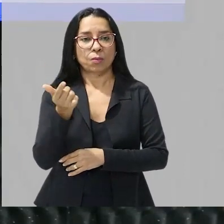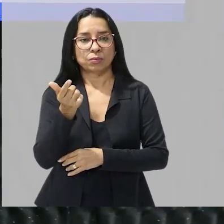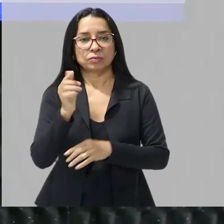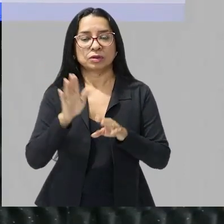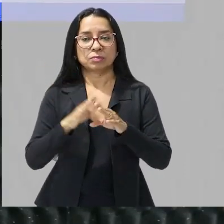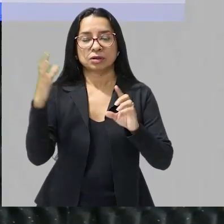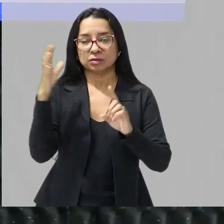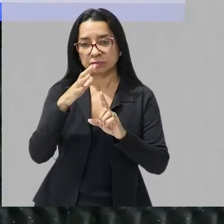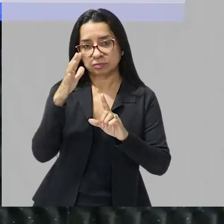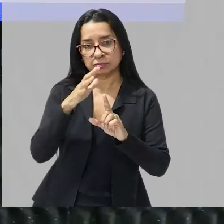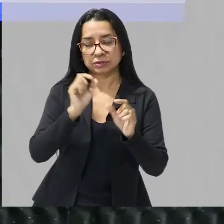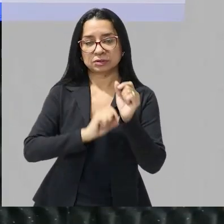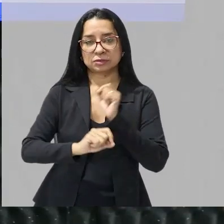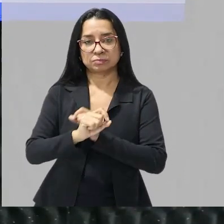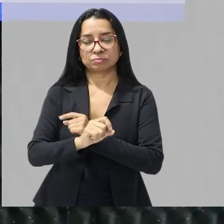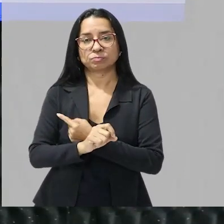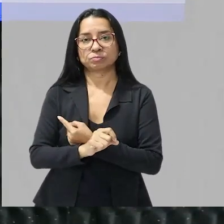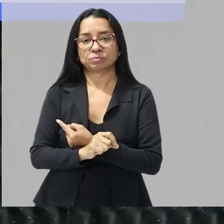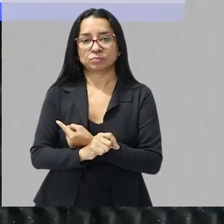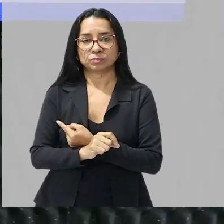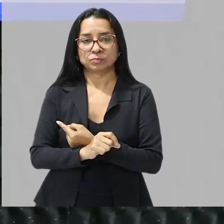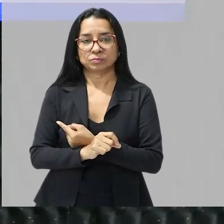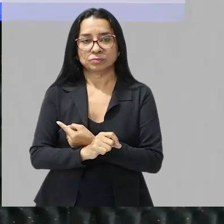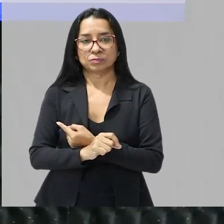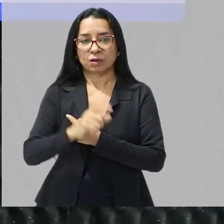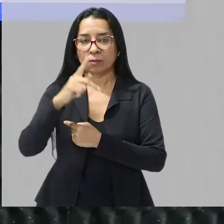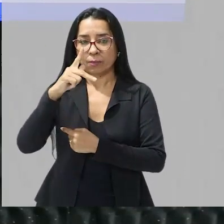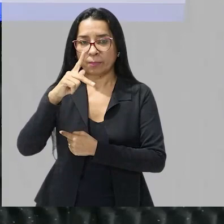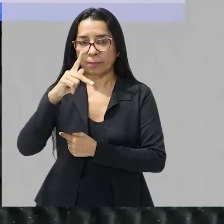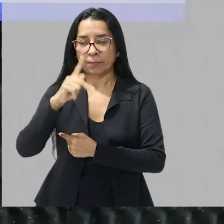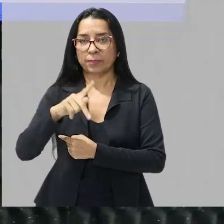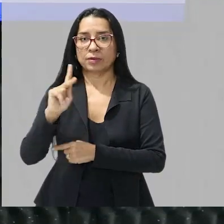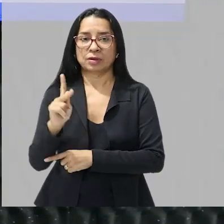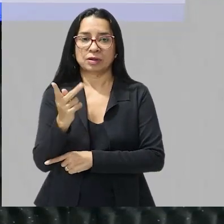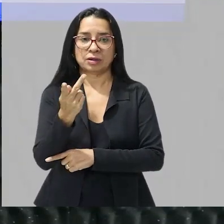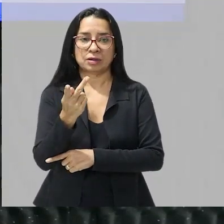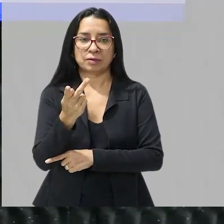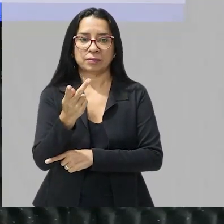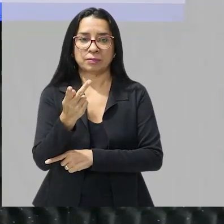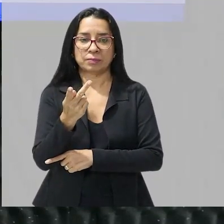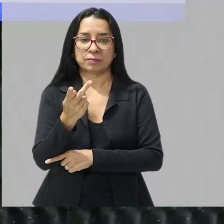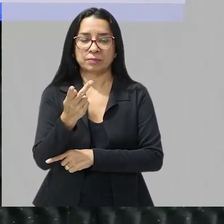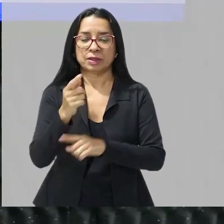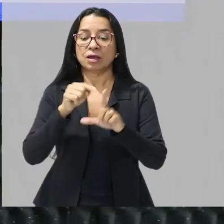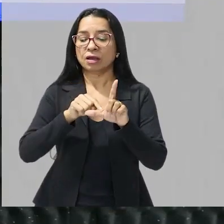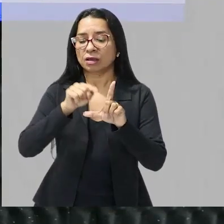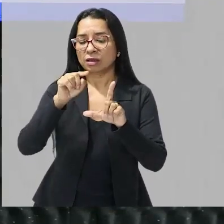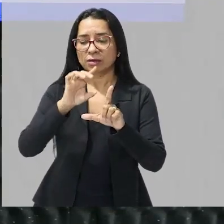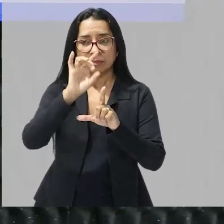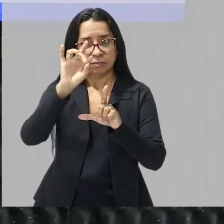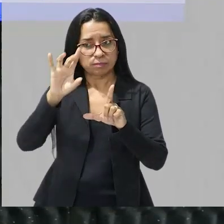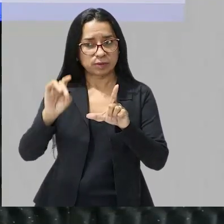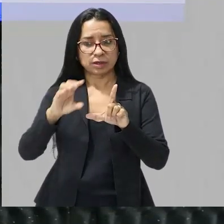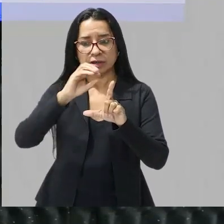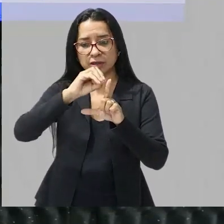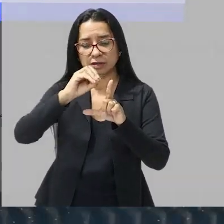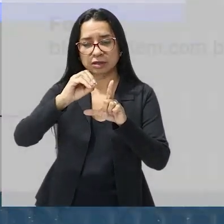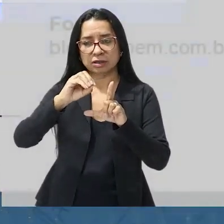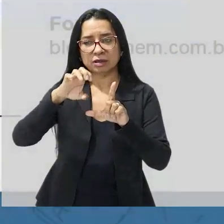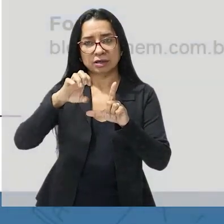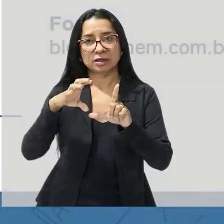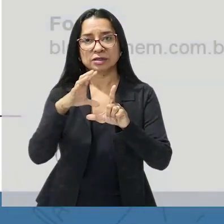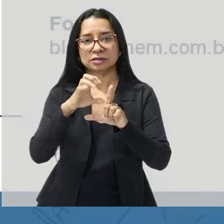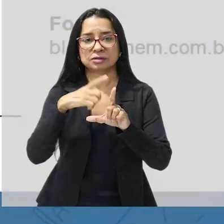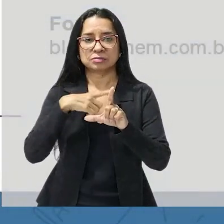influenciar na atuação das enzimas é o pH por exemplo para cada enzima eu tenho um pH ótimo